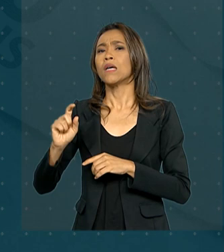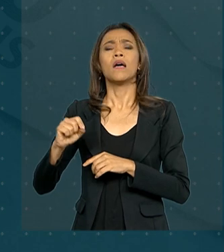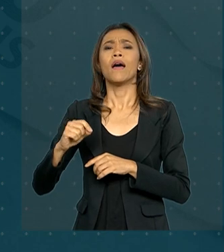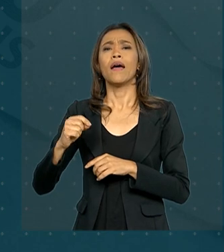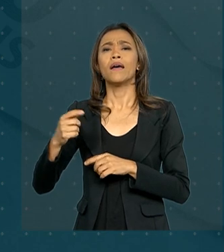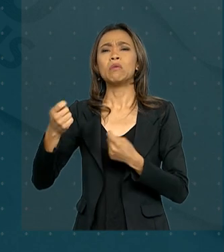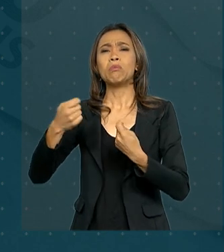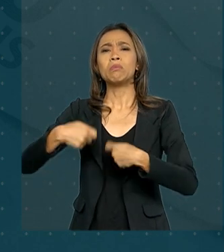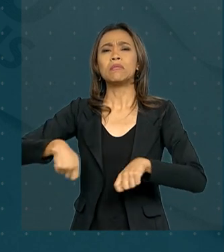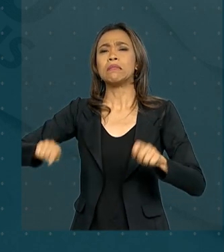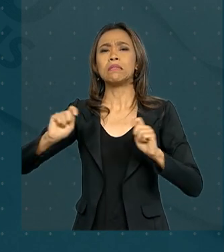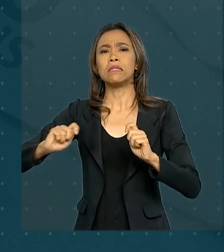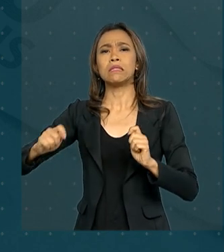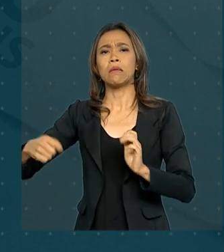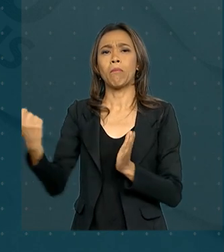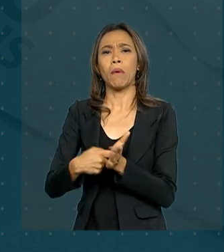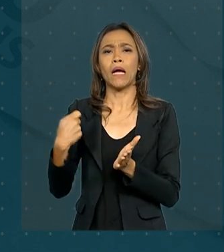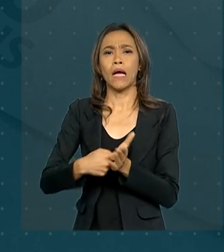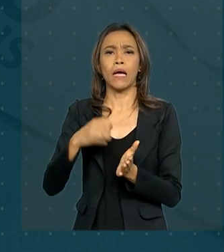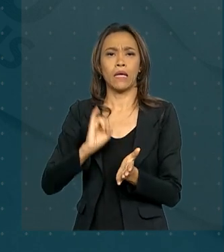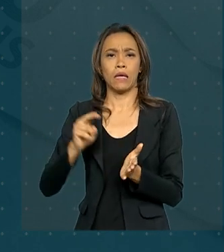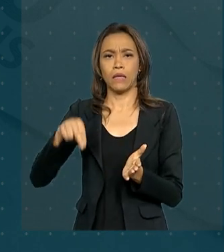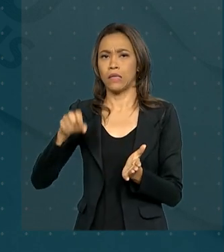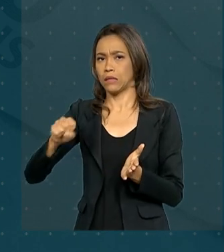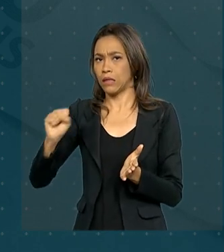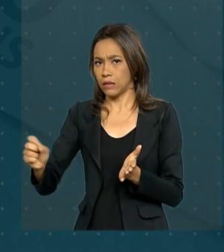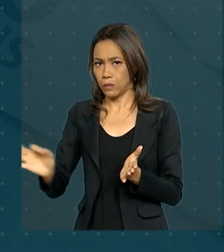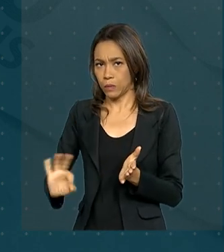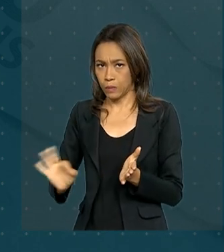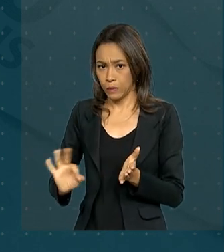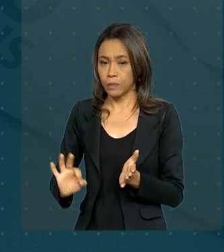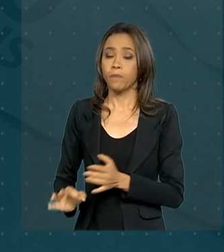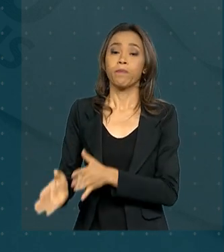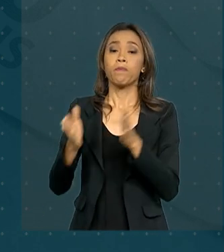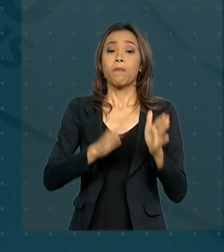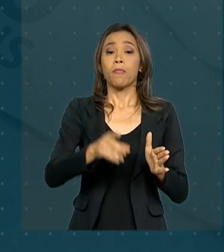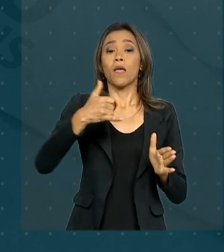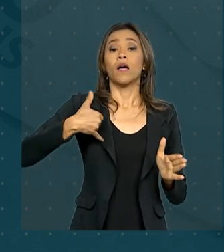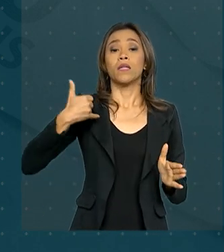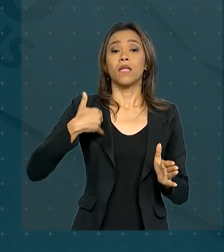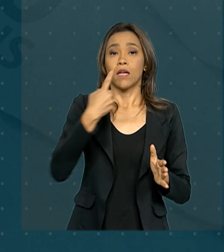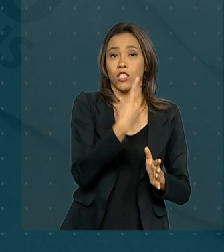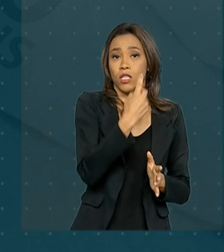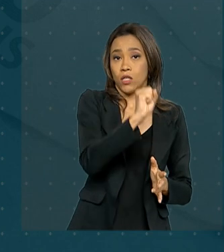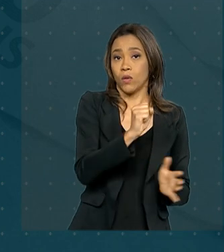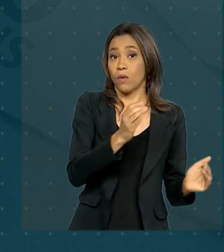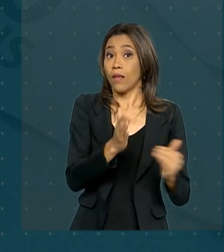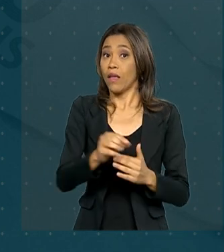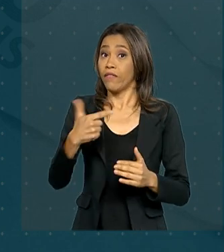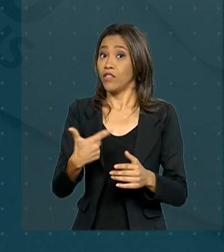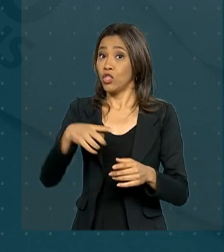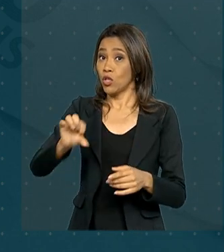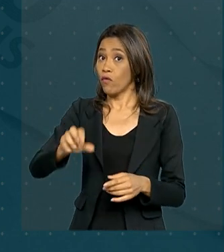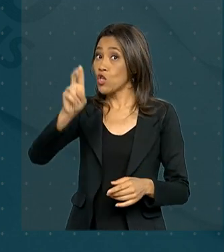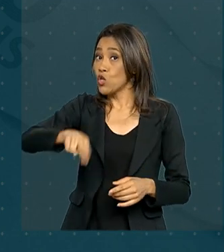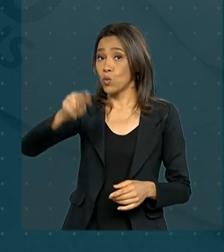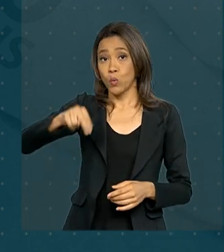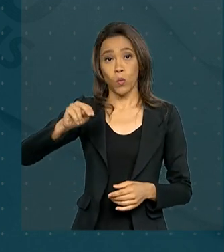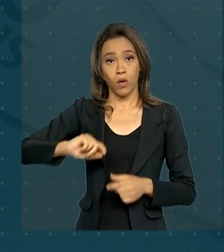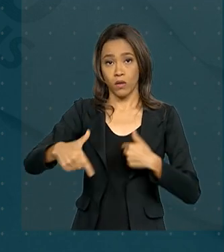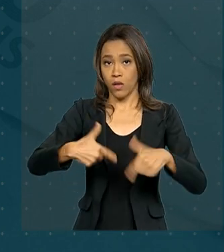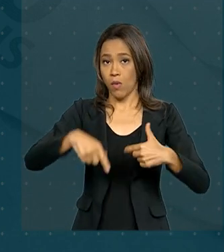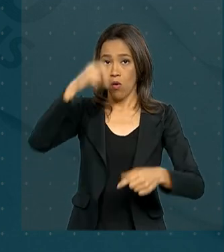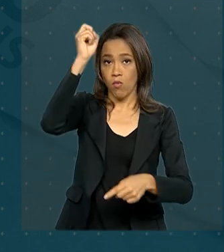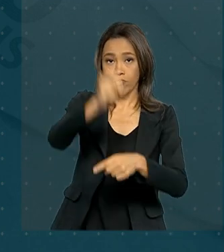INSS. O público-alvo são jovens entre 18 e 29 anos que nunca trabalharam com carteira assinada.